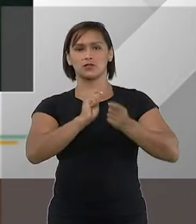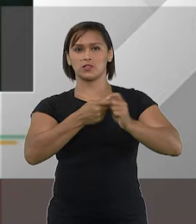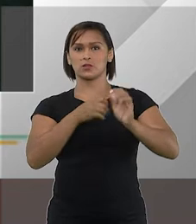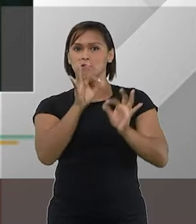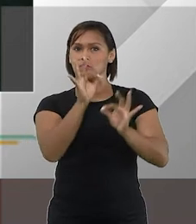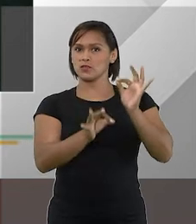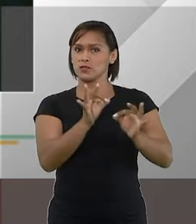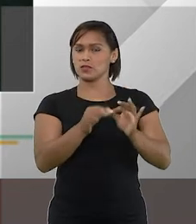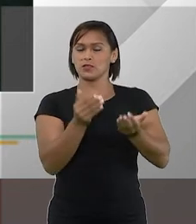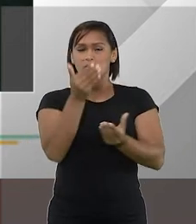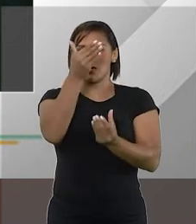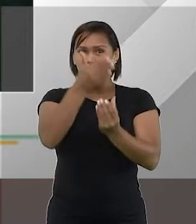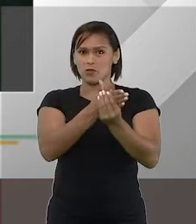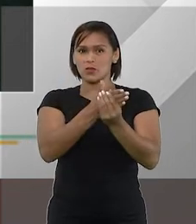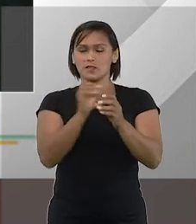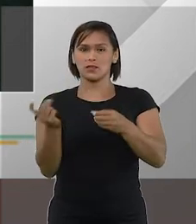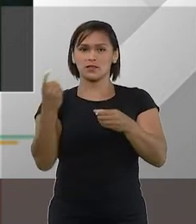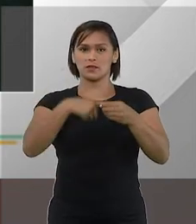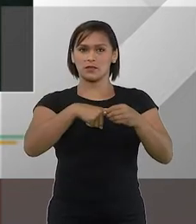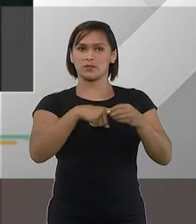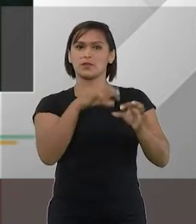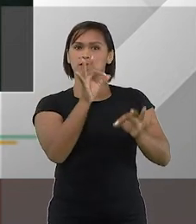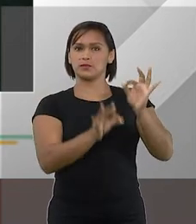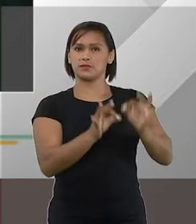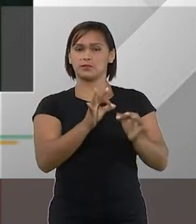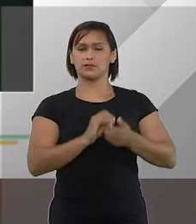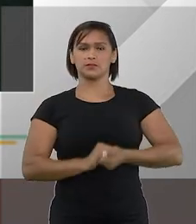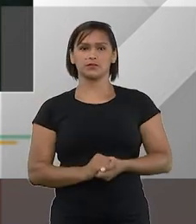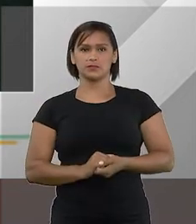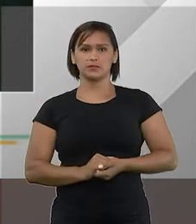do administrador judicial nos processos de recuperação?